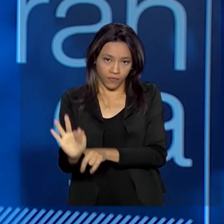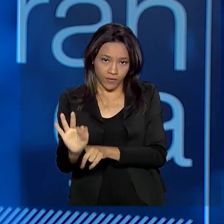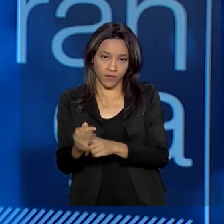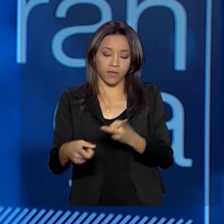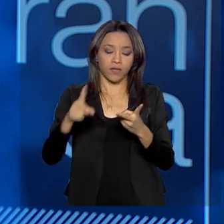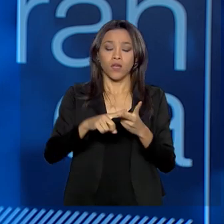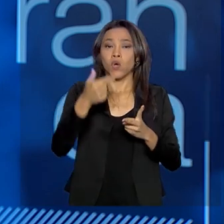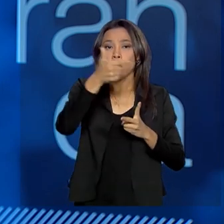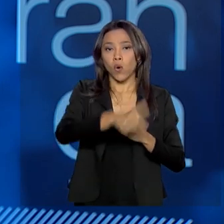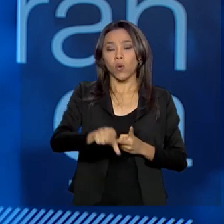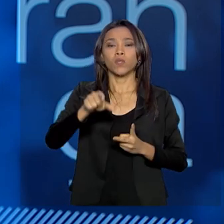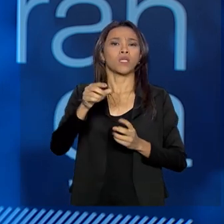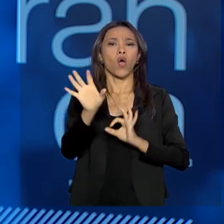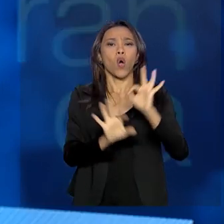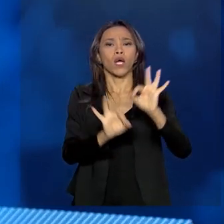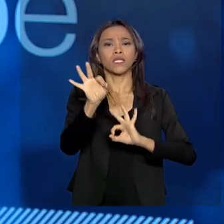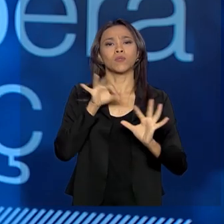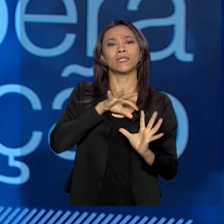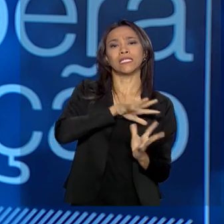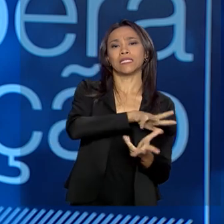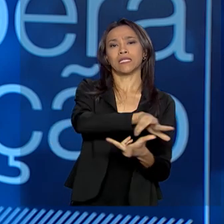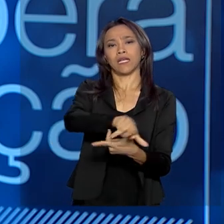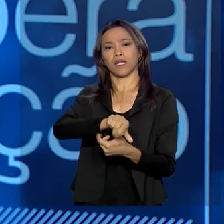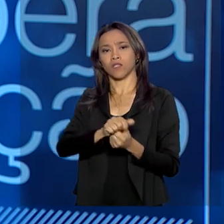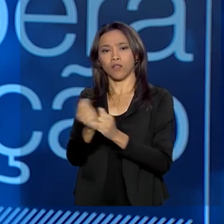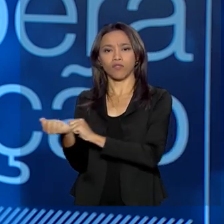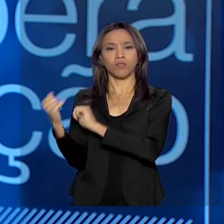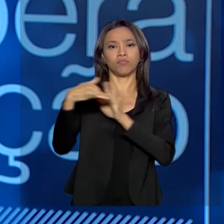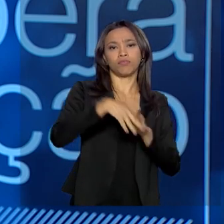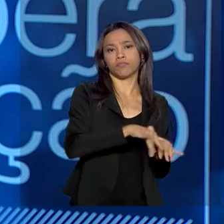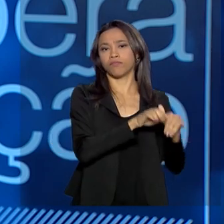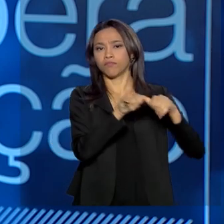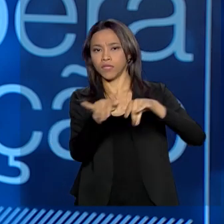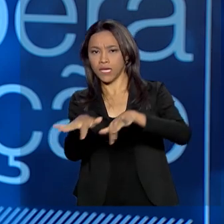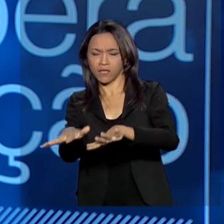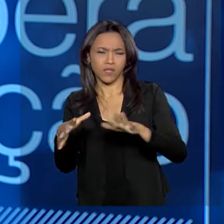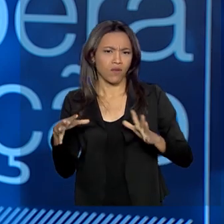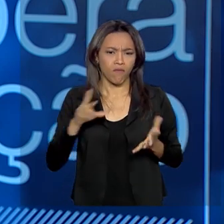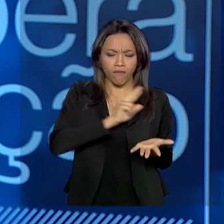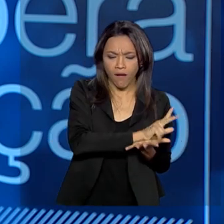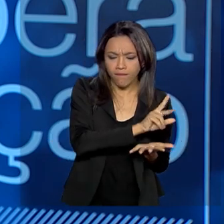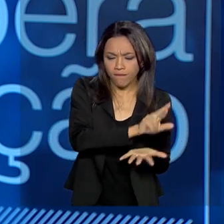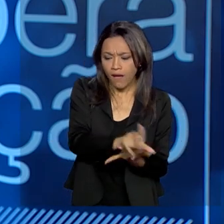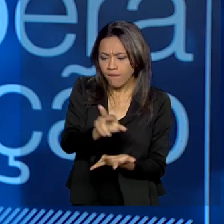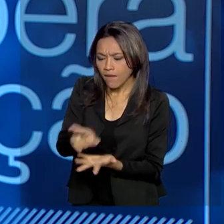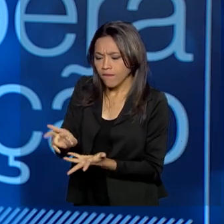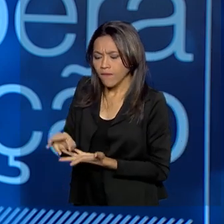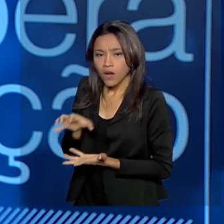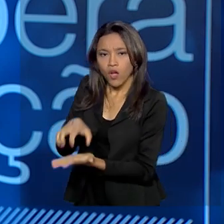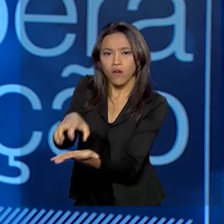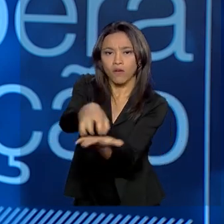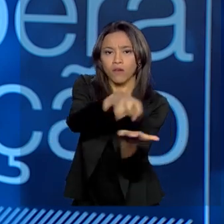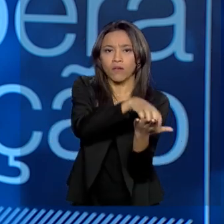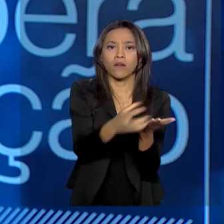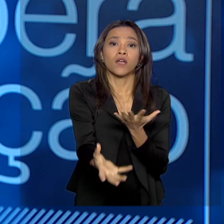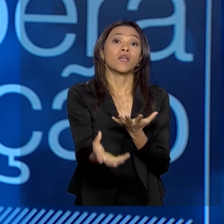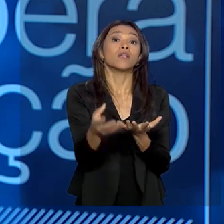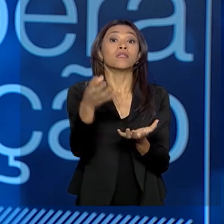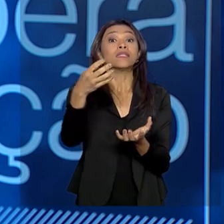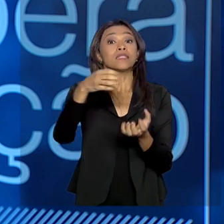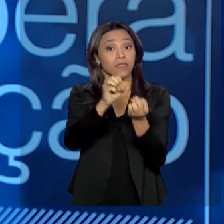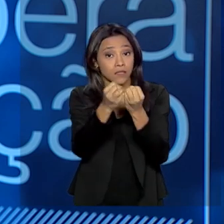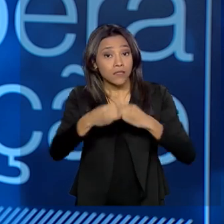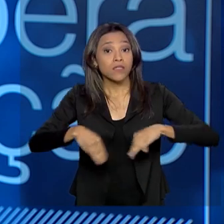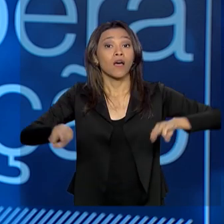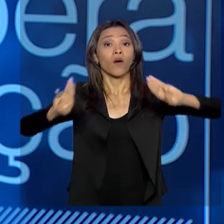Migrações, a ONU para Mulheres, enfim, praticamente todas as organizações da ONU presentes no Brasil